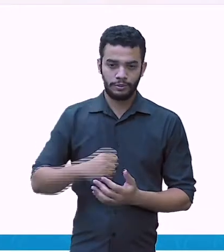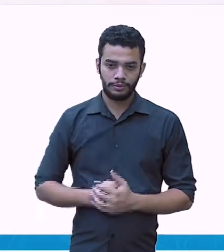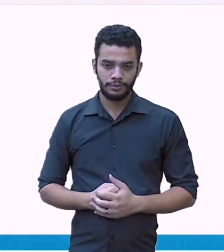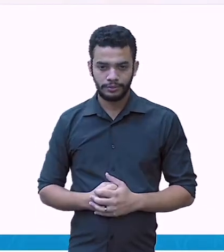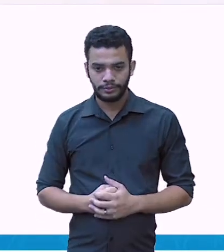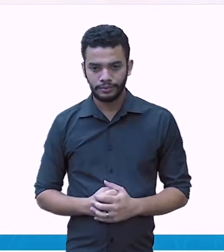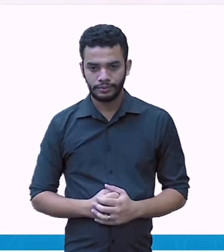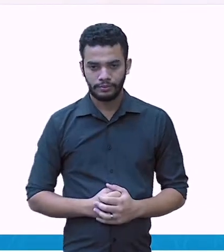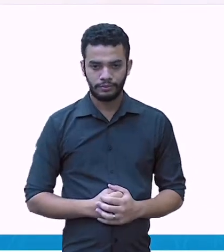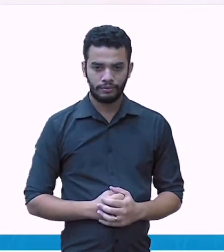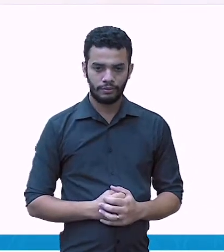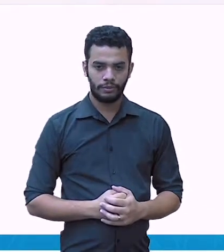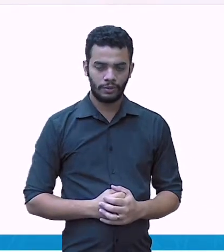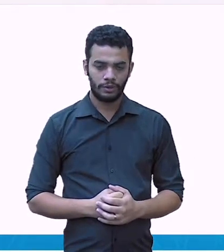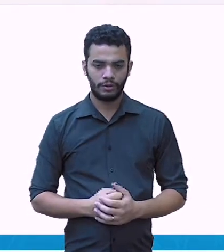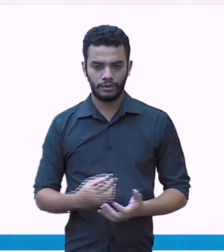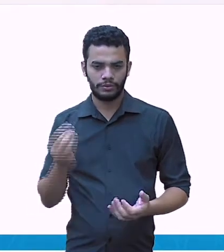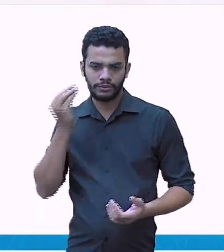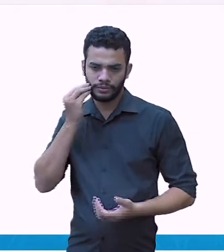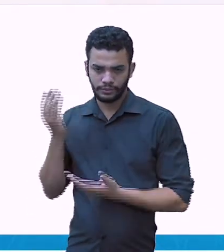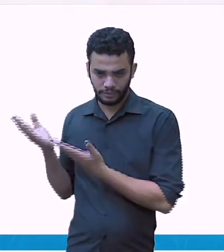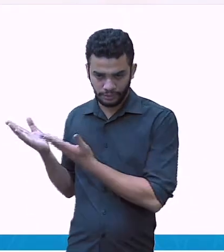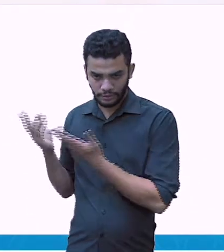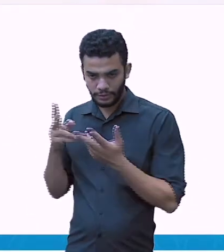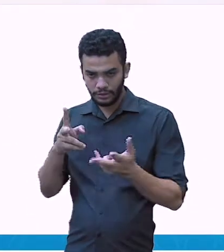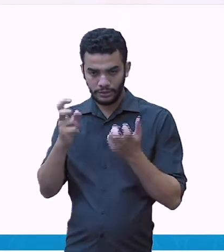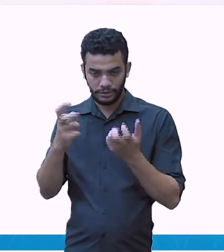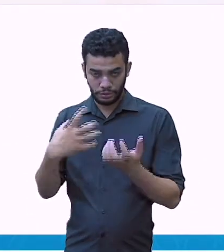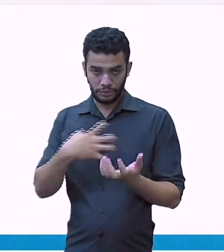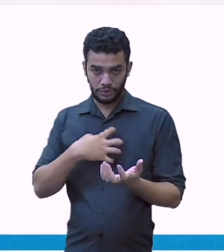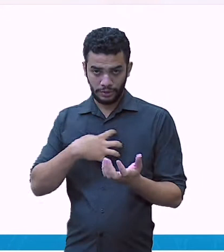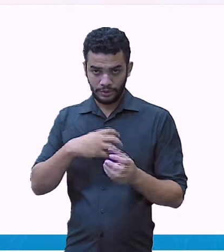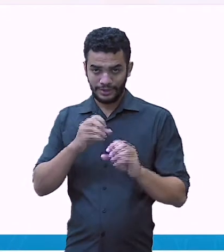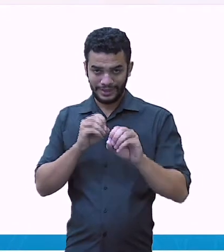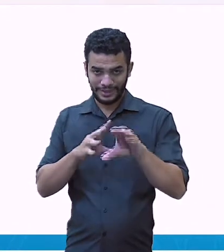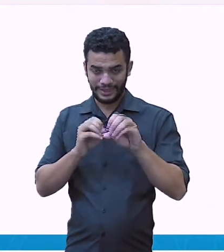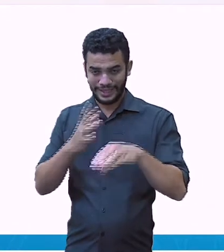Só para mostrar aqui como é que a gente vai resolver, tá?